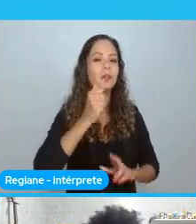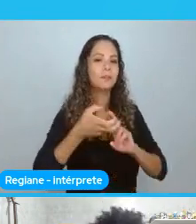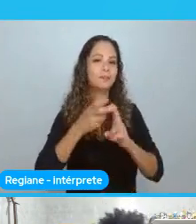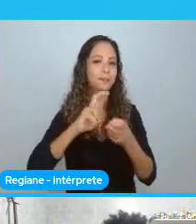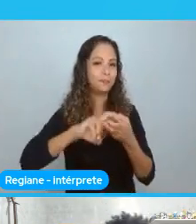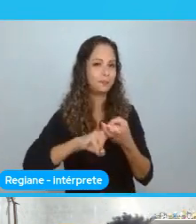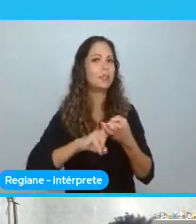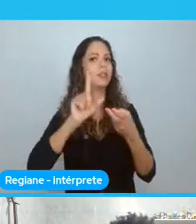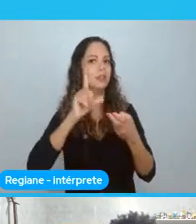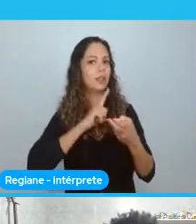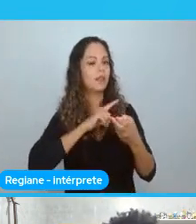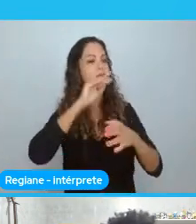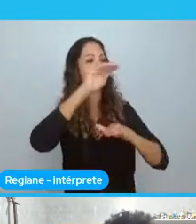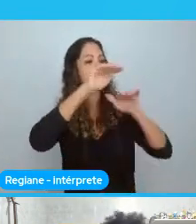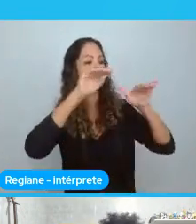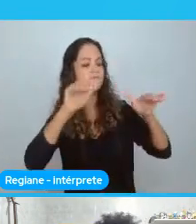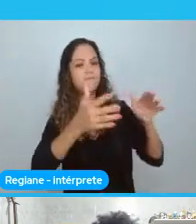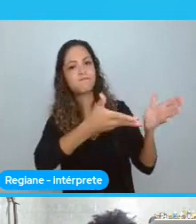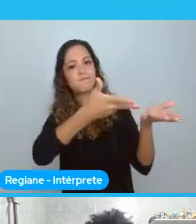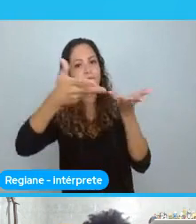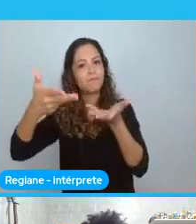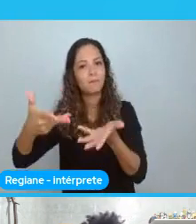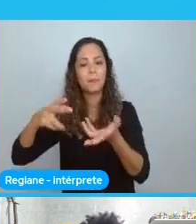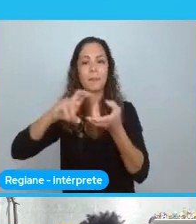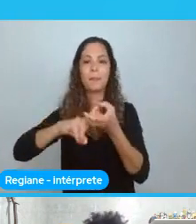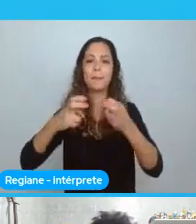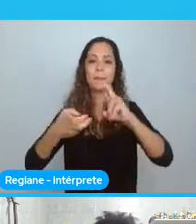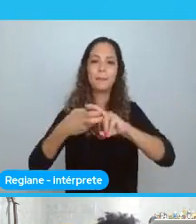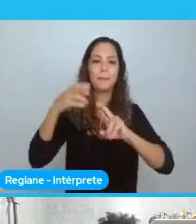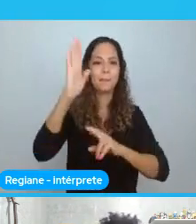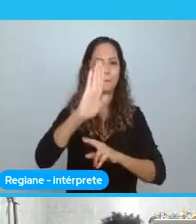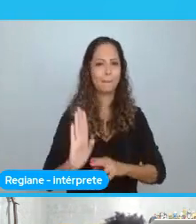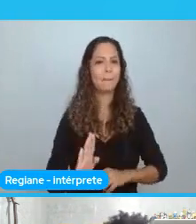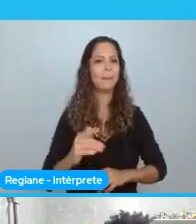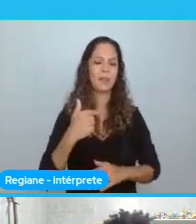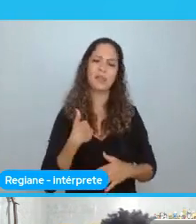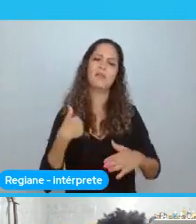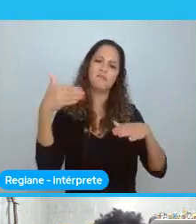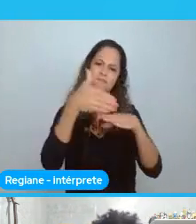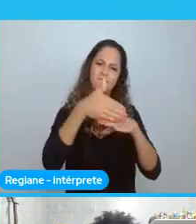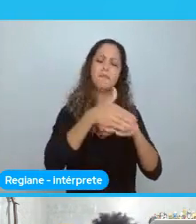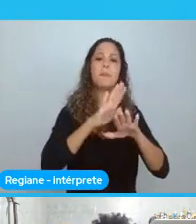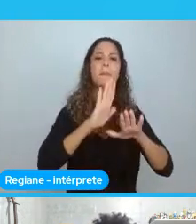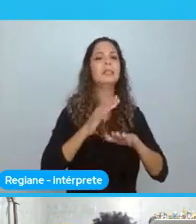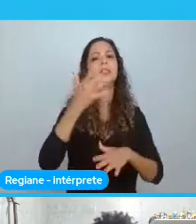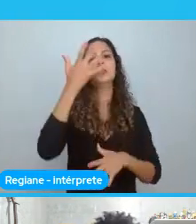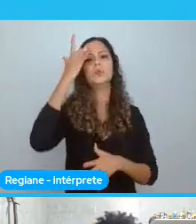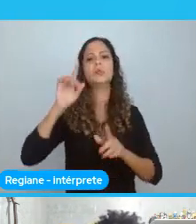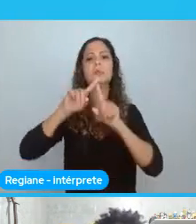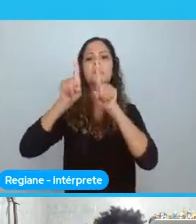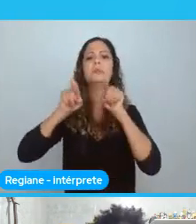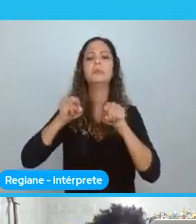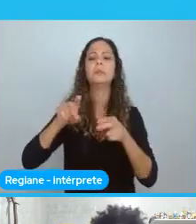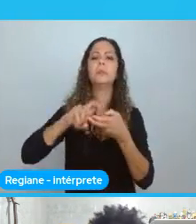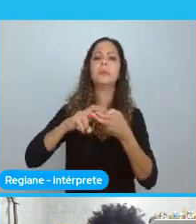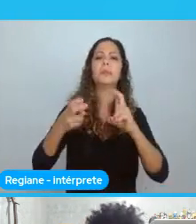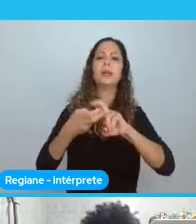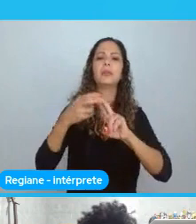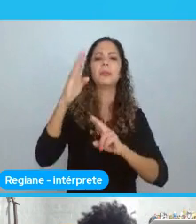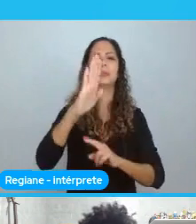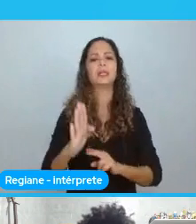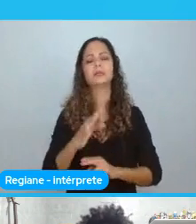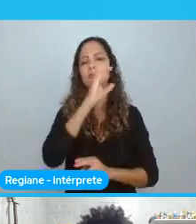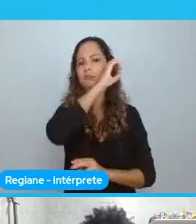Brasil. Embora eu já estivesse fazendo parte de Palha de Recife há muito tempo. Eu não sabia o que era a Python Brasil. Eu não sabia como funcionava. Eu não sabia de nada. Eu só